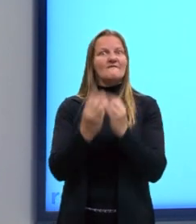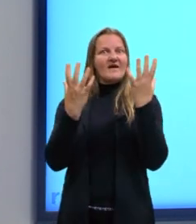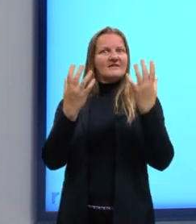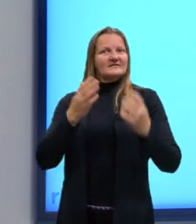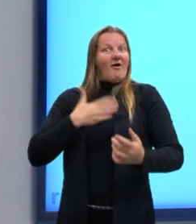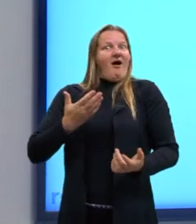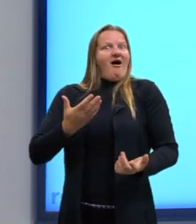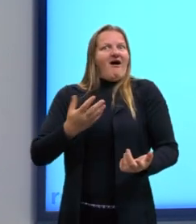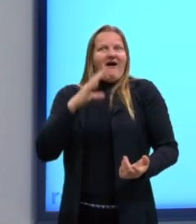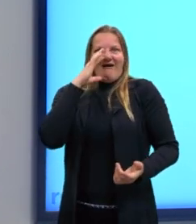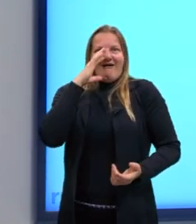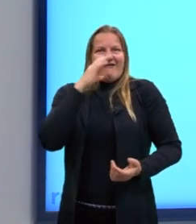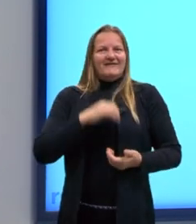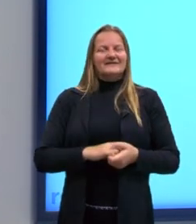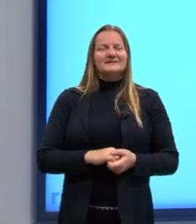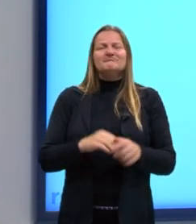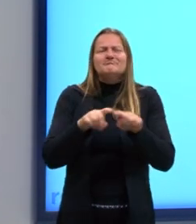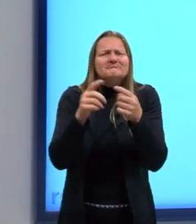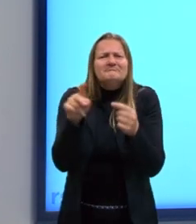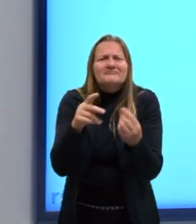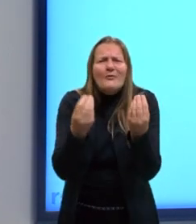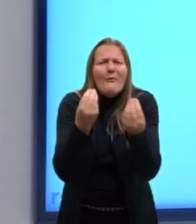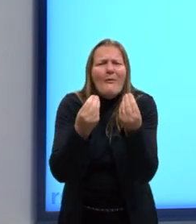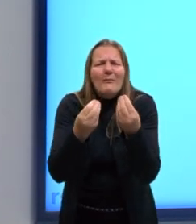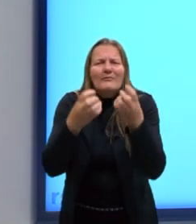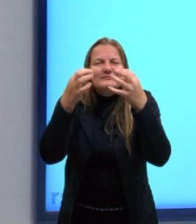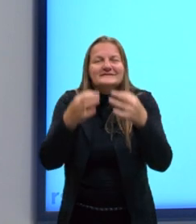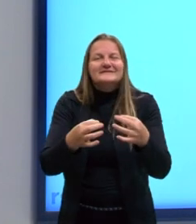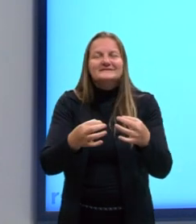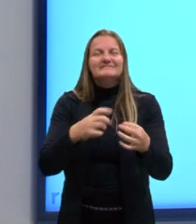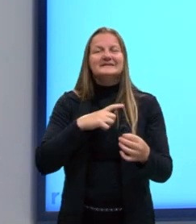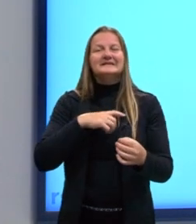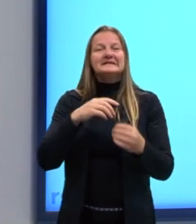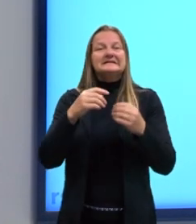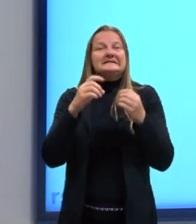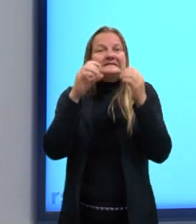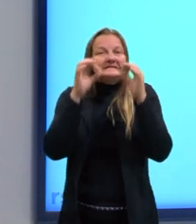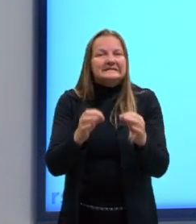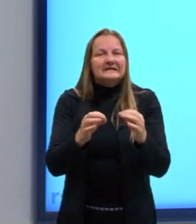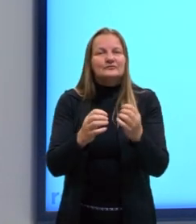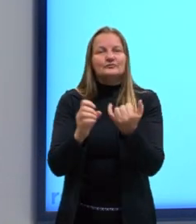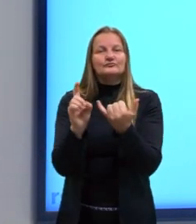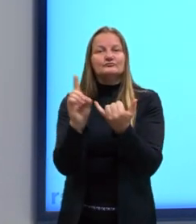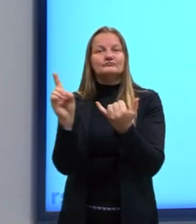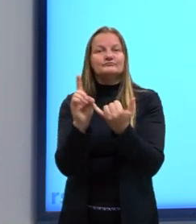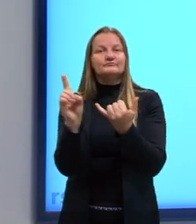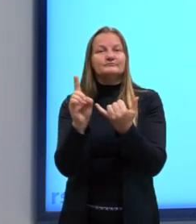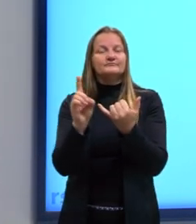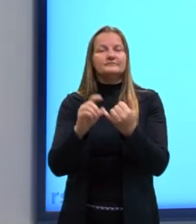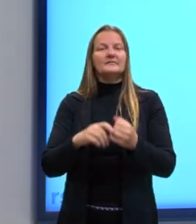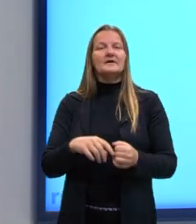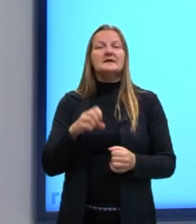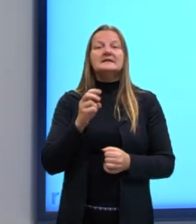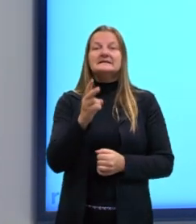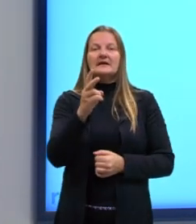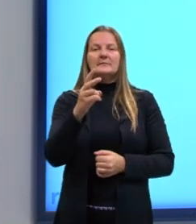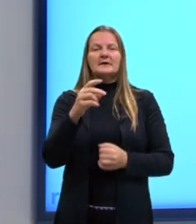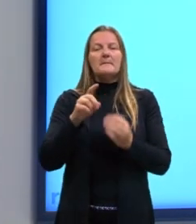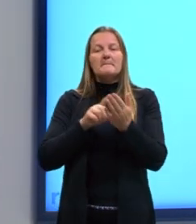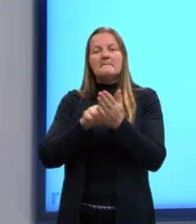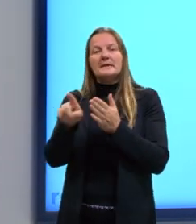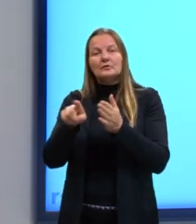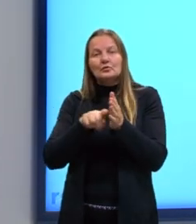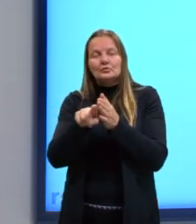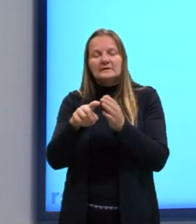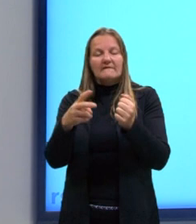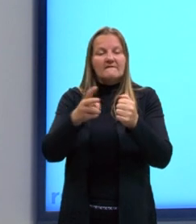surpresa. Mas, professora, como é que eu vou ter certeza se o que eu tenho ali é um objeto direto? Vocês sempre vão perguntar